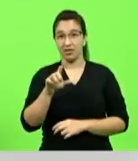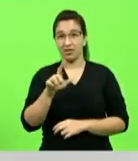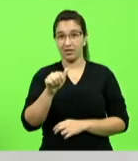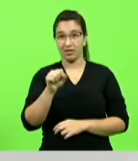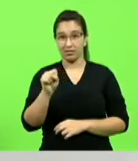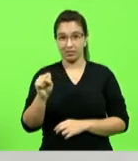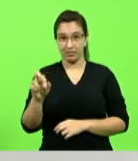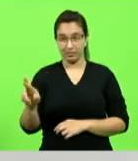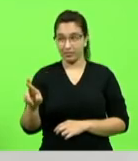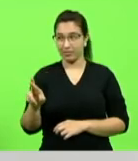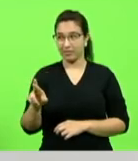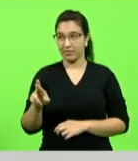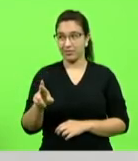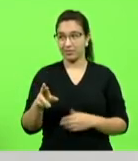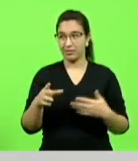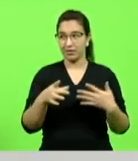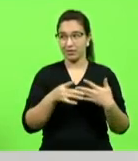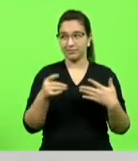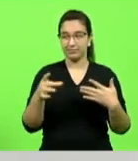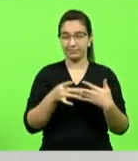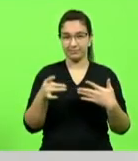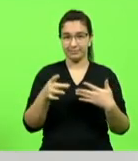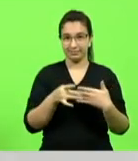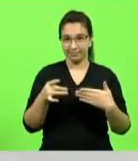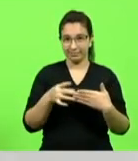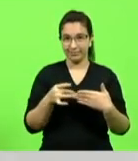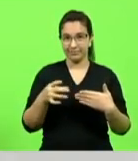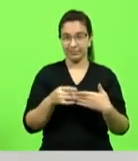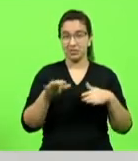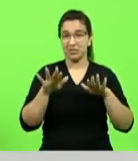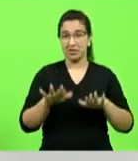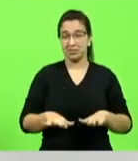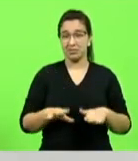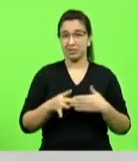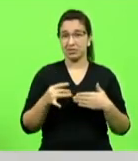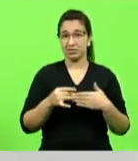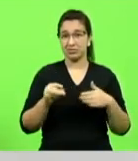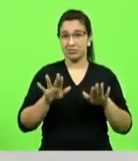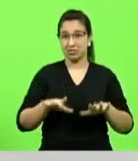deputado Silvio Drevich eu vou ficar lá olhando pela janela se o dólar baixa